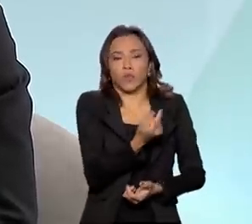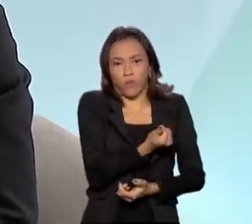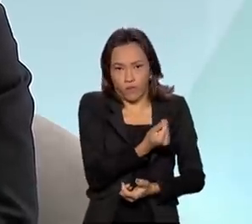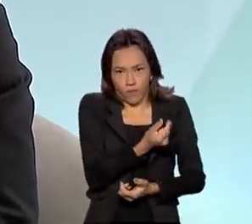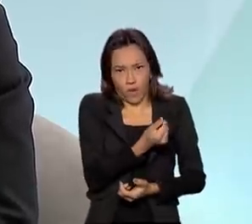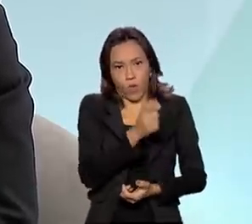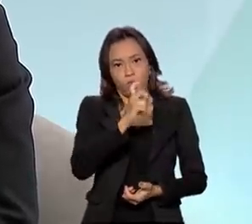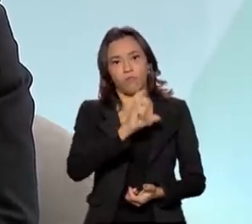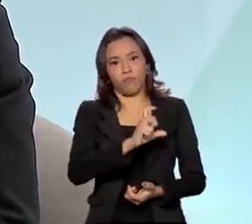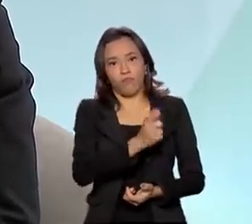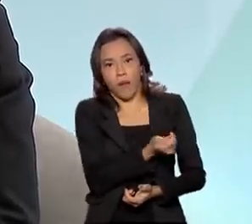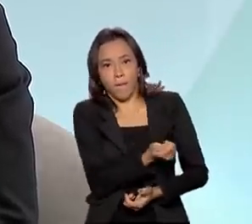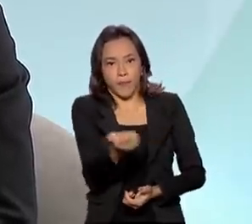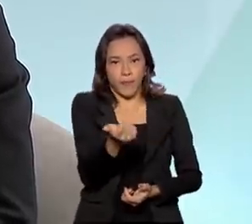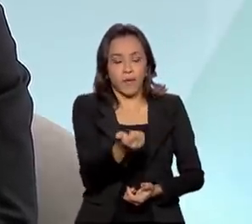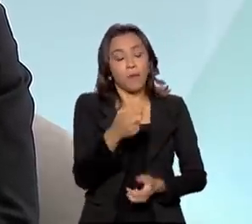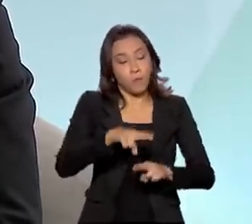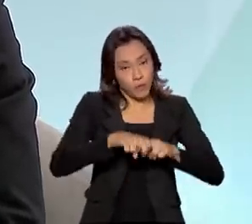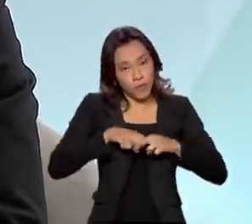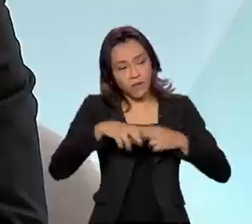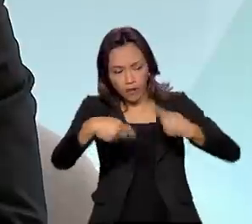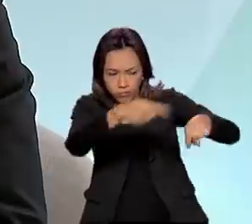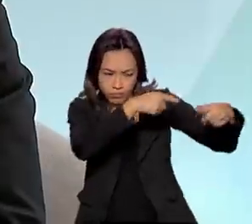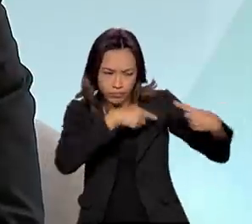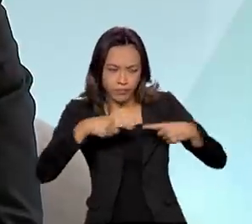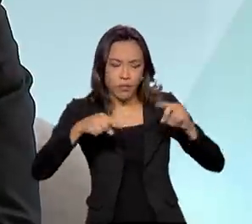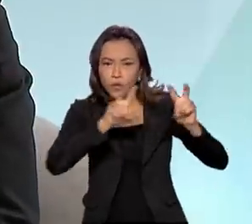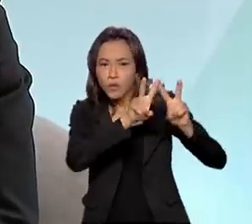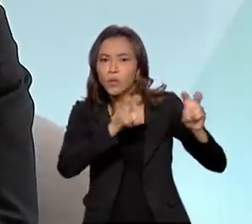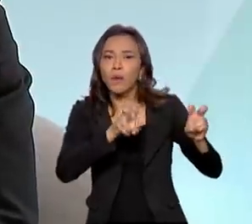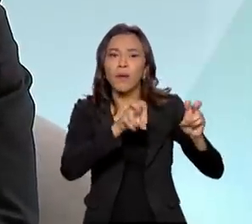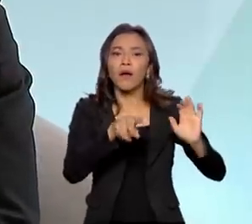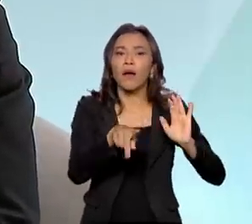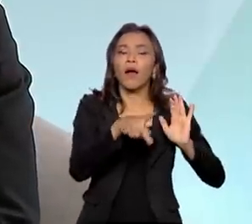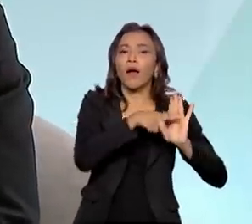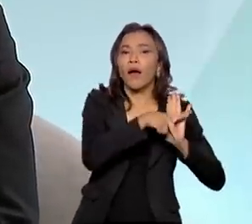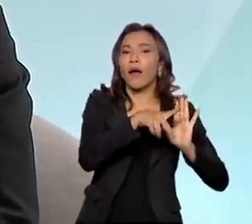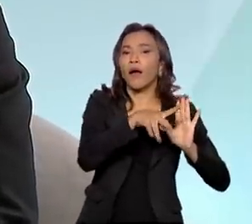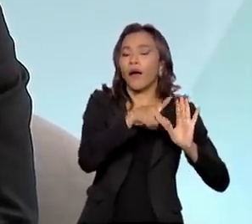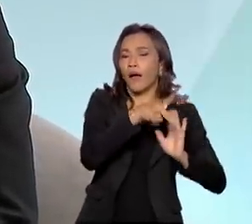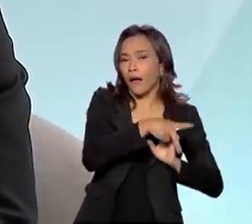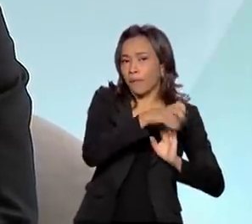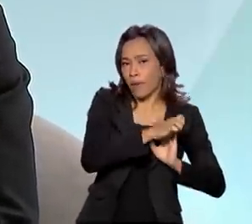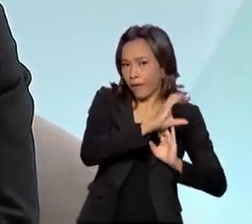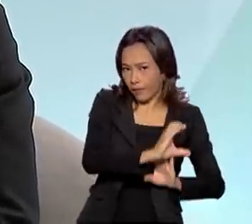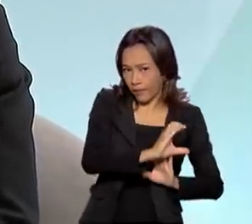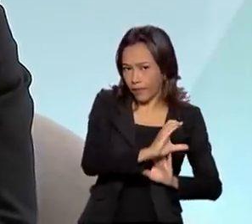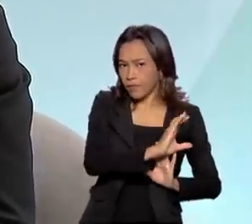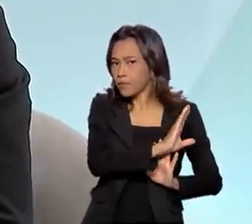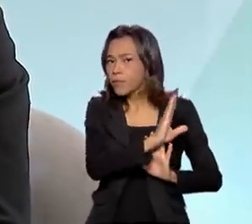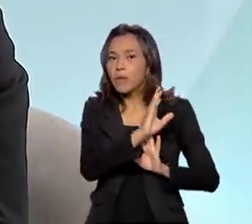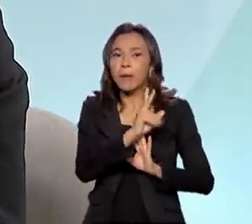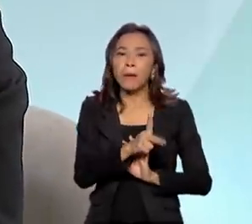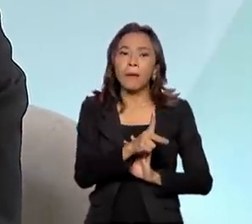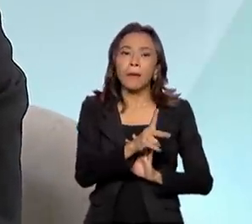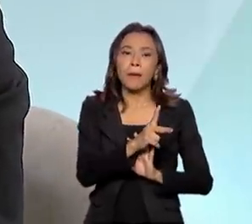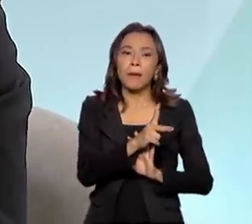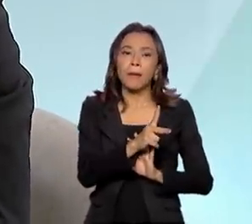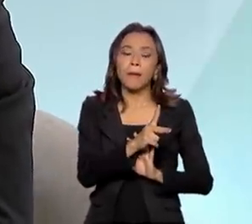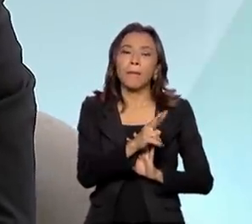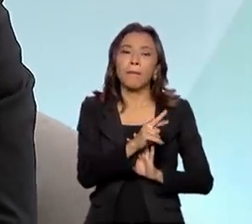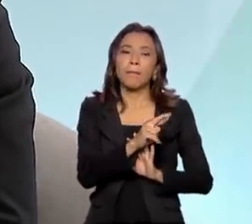Para isso, está em discussão, tanto a PEC, intitulada PEC dos Precatórios, que visa, justamente,